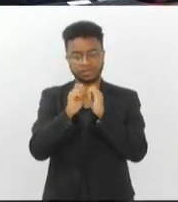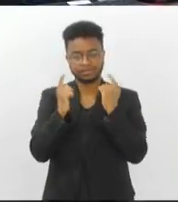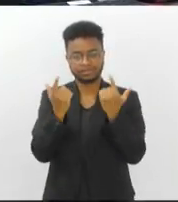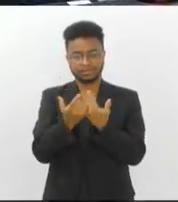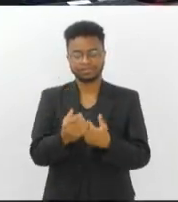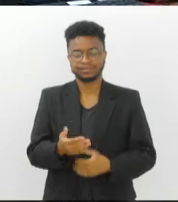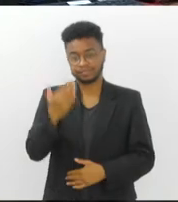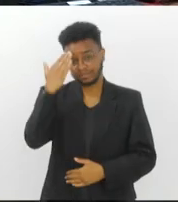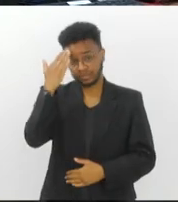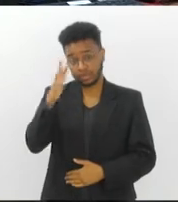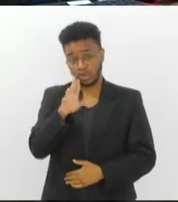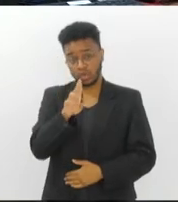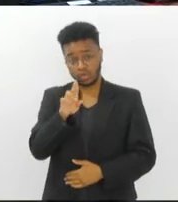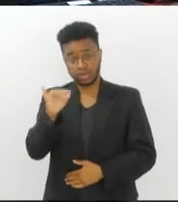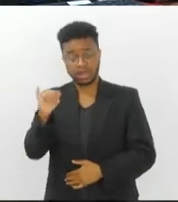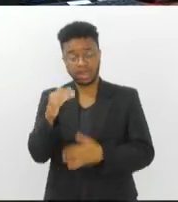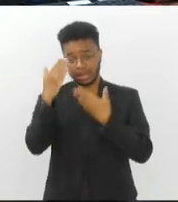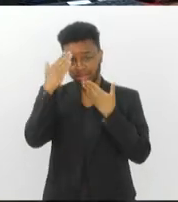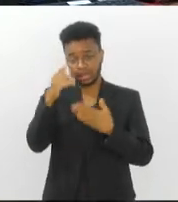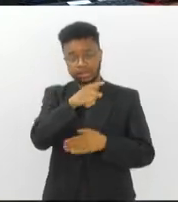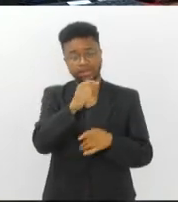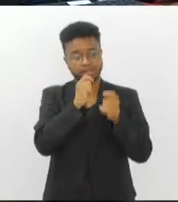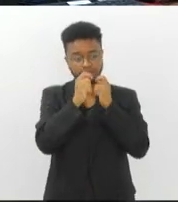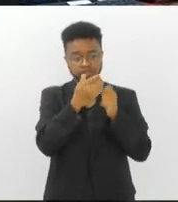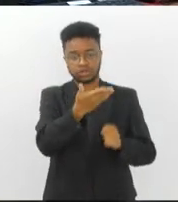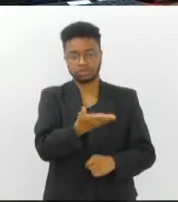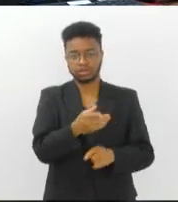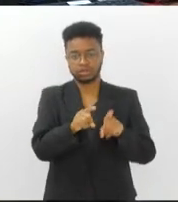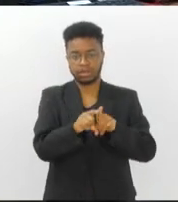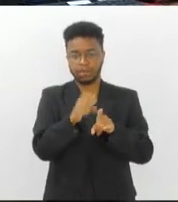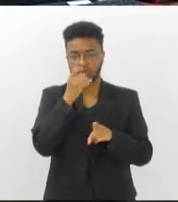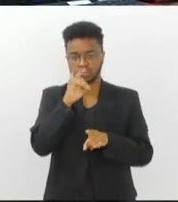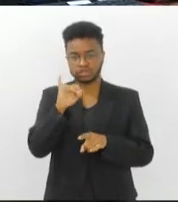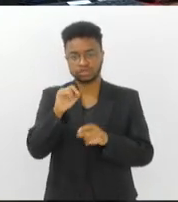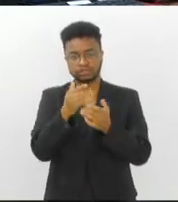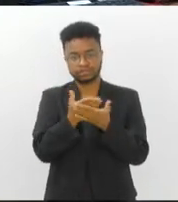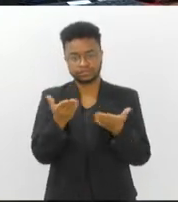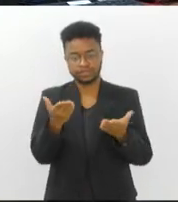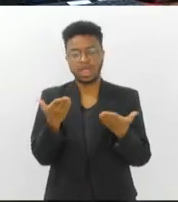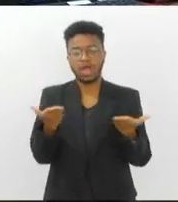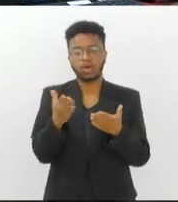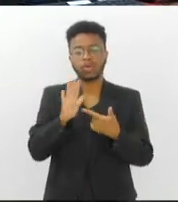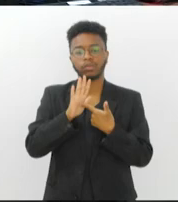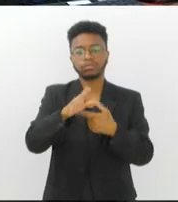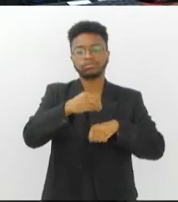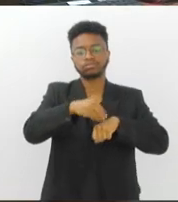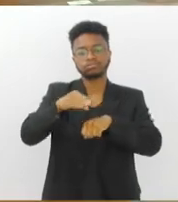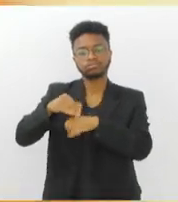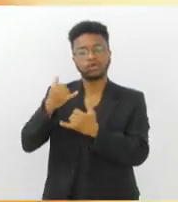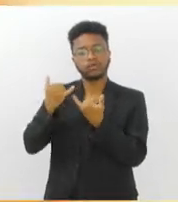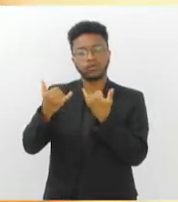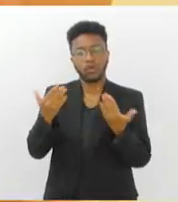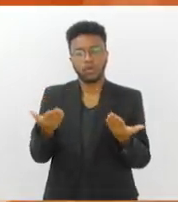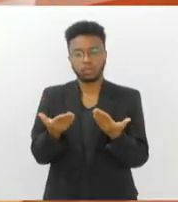Obrigado, Rui. Agradece aí nosso entrevistado. Bom dia para vocês. E vamos ao nosso giro de notícias de hoje.